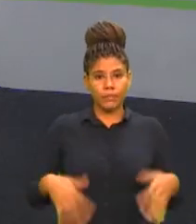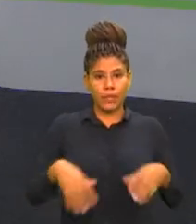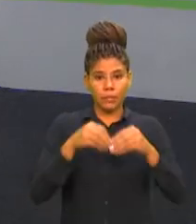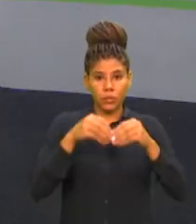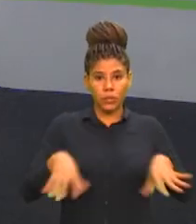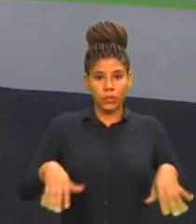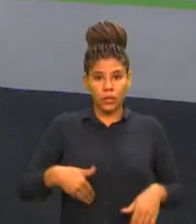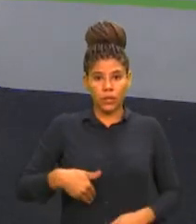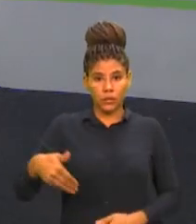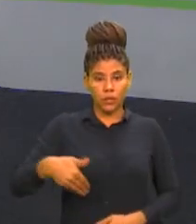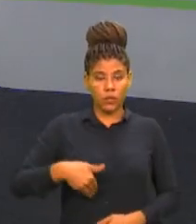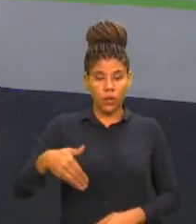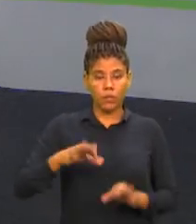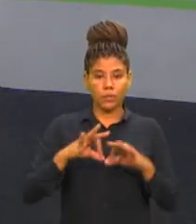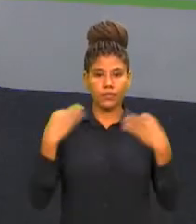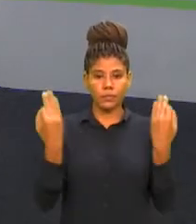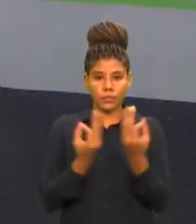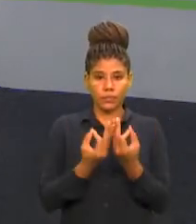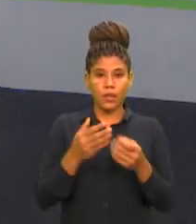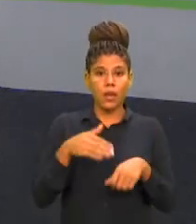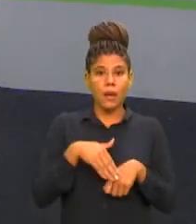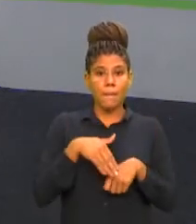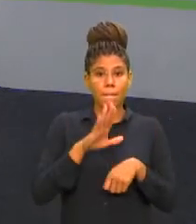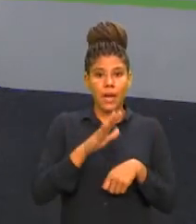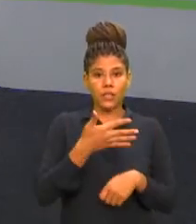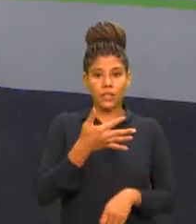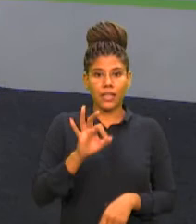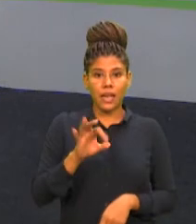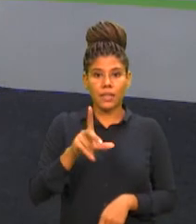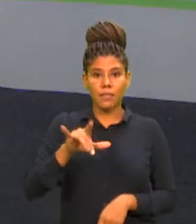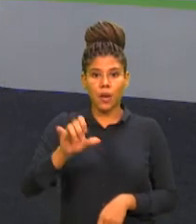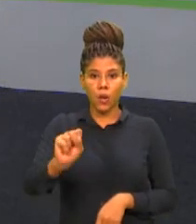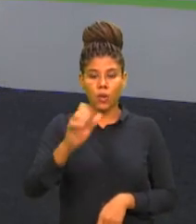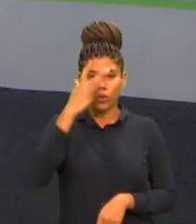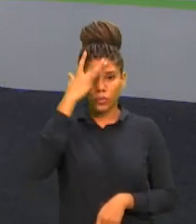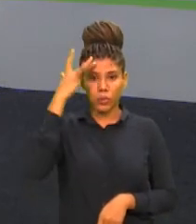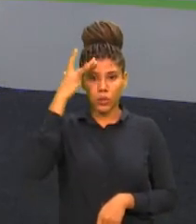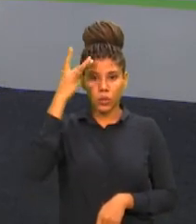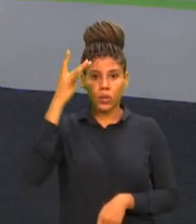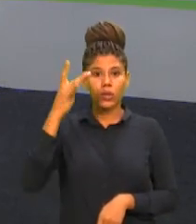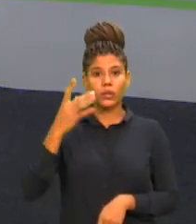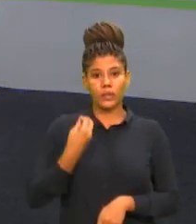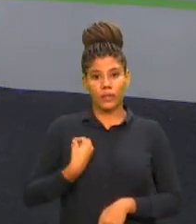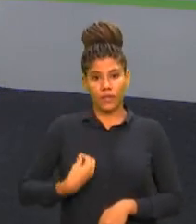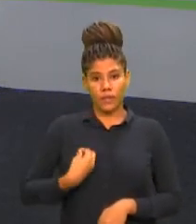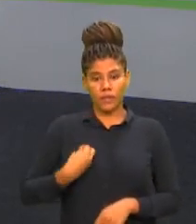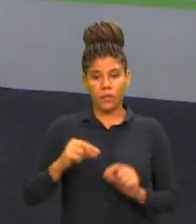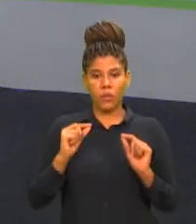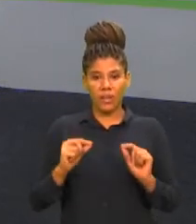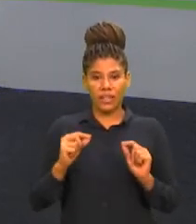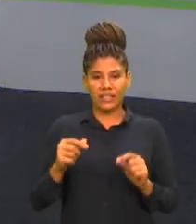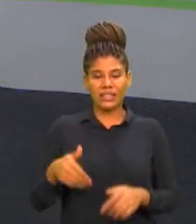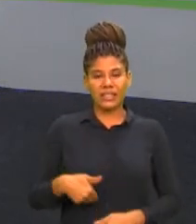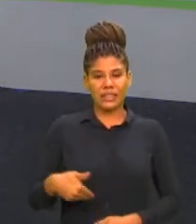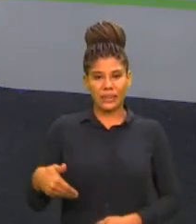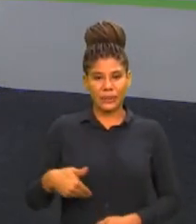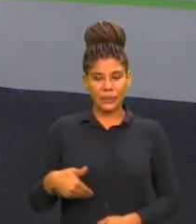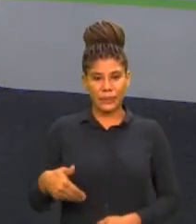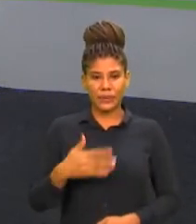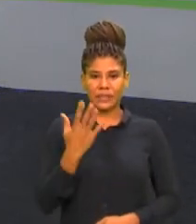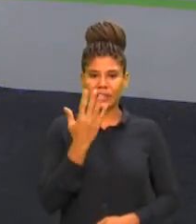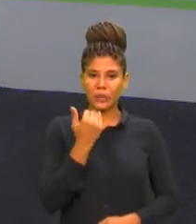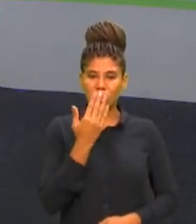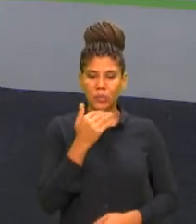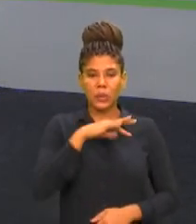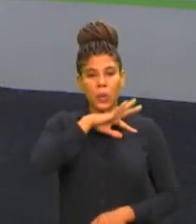pesquisa, mais de 10 milhões de pessoas vivem com insegurança alimentar no país. Para tentar ajudar